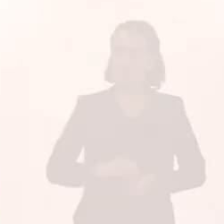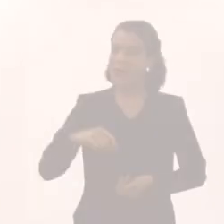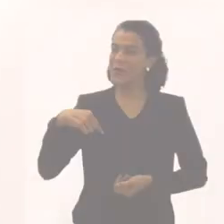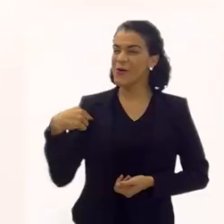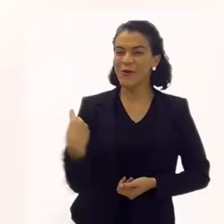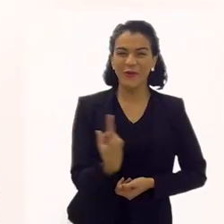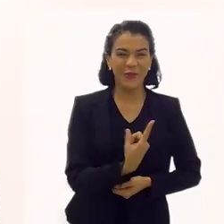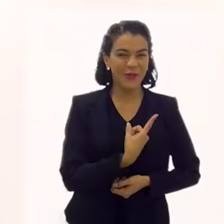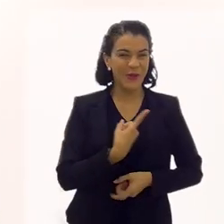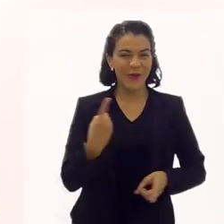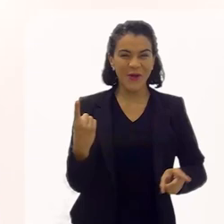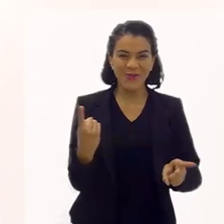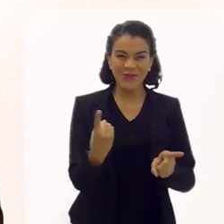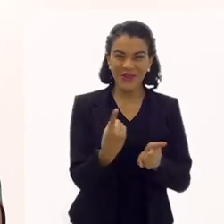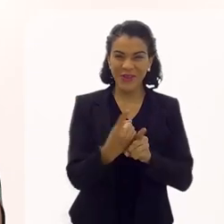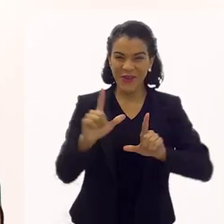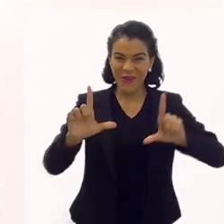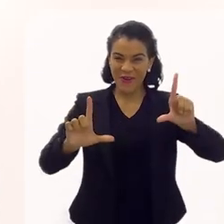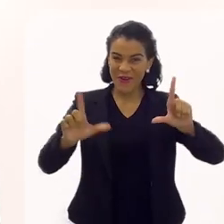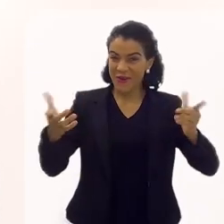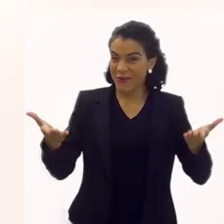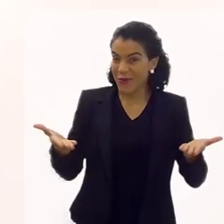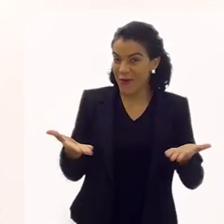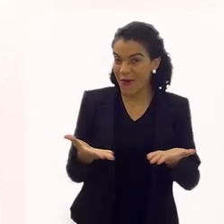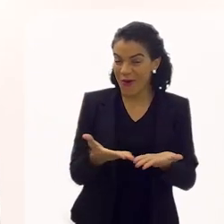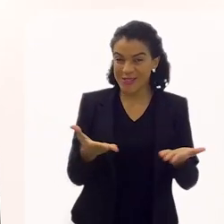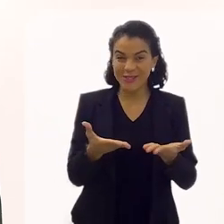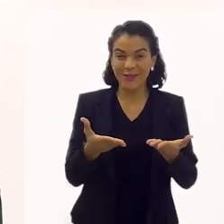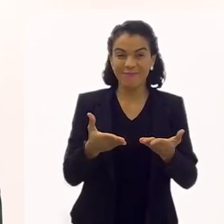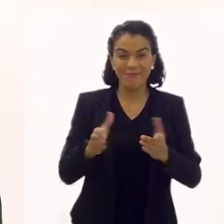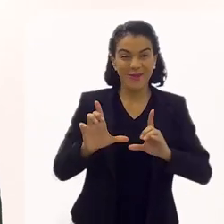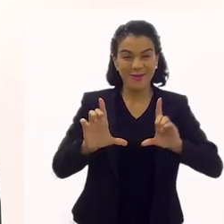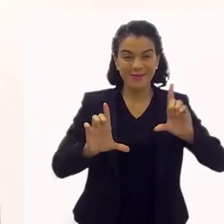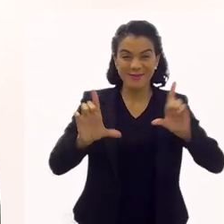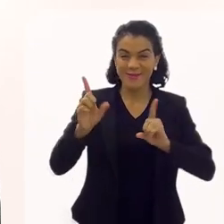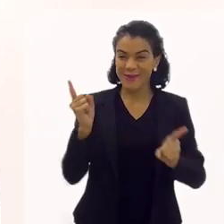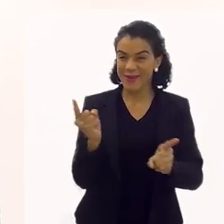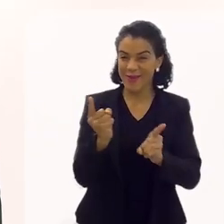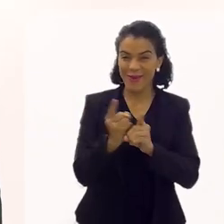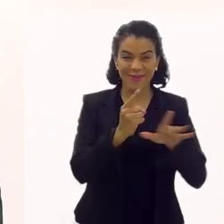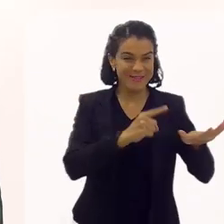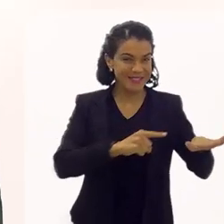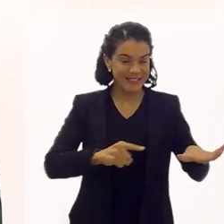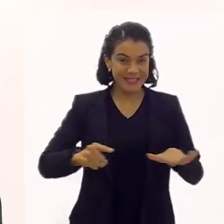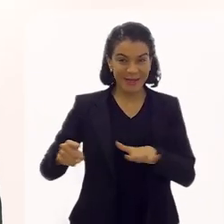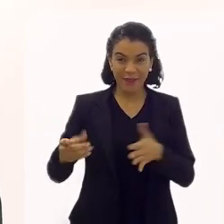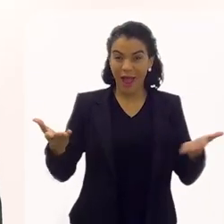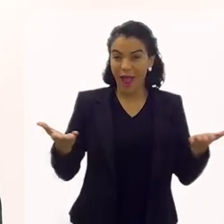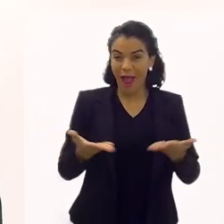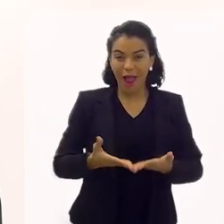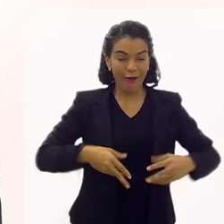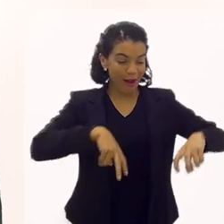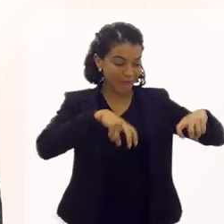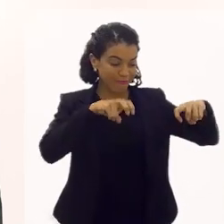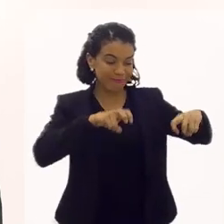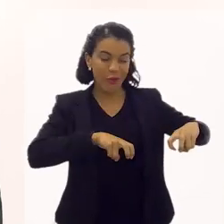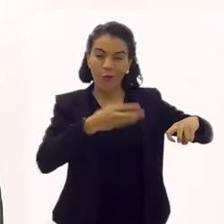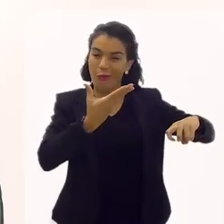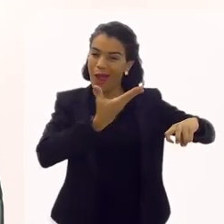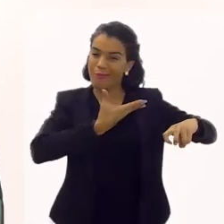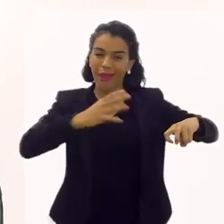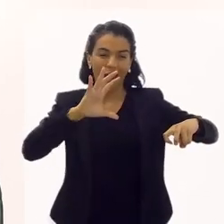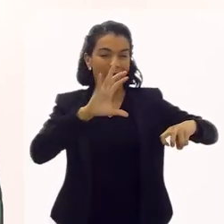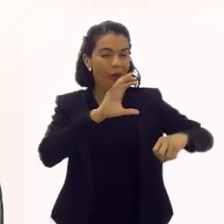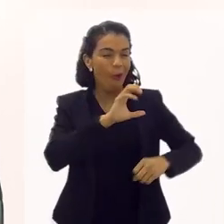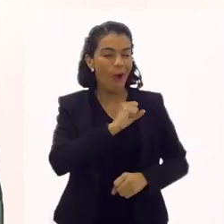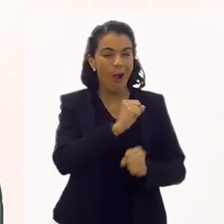O nosso encontro de hoje, nosso encontro semanal, recebendo uma amiga que eu amo muito, que eu